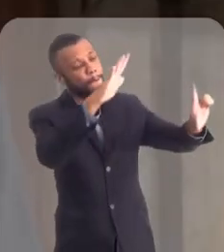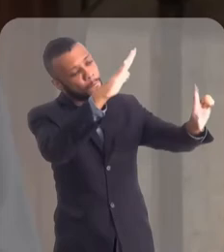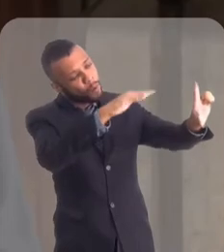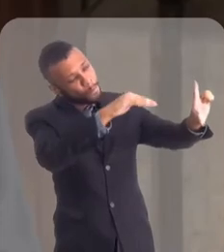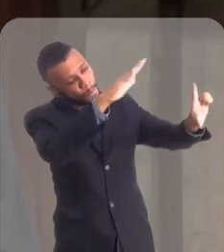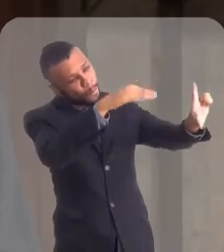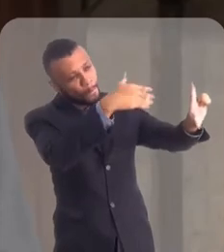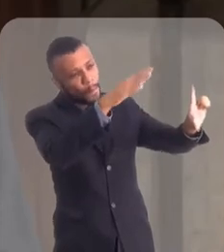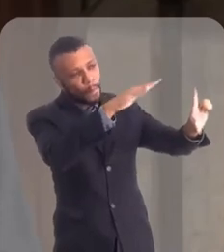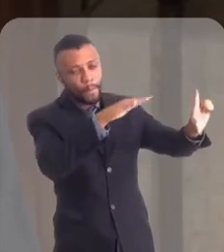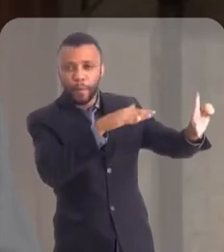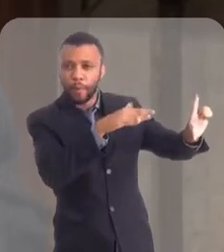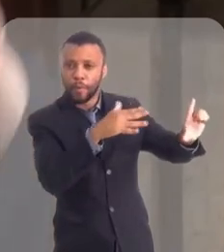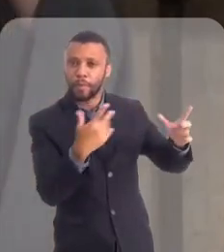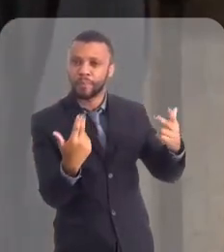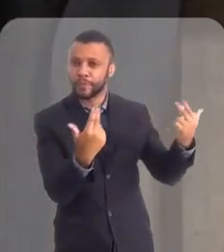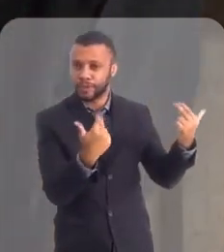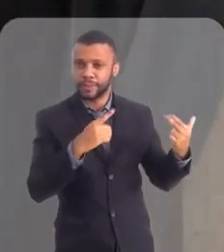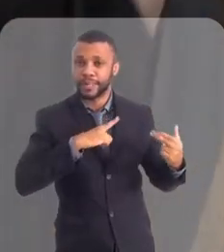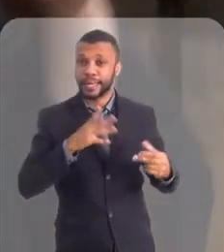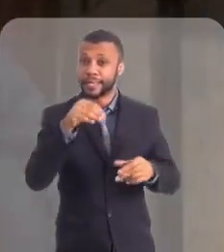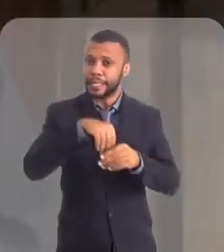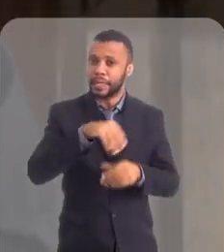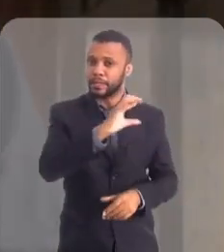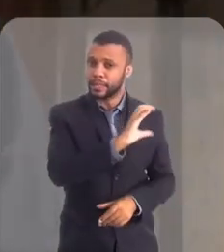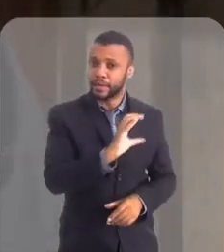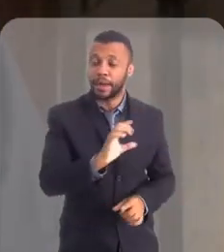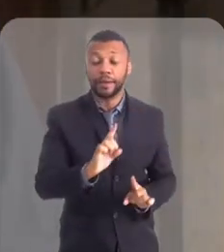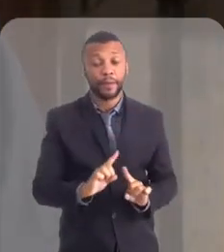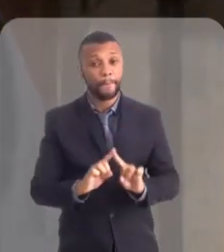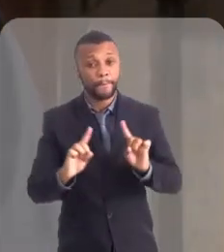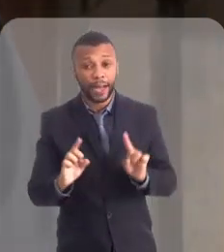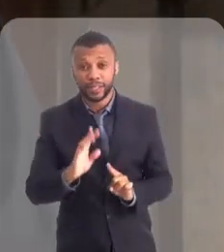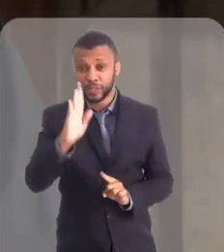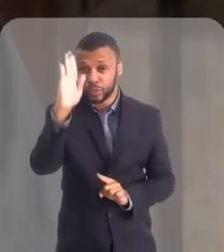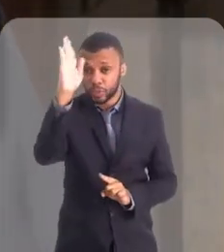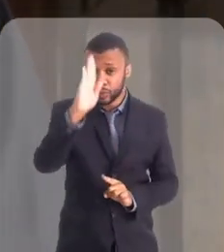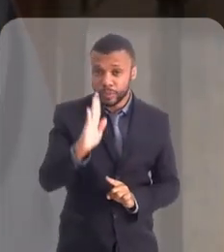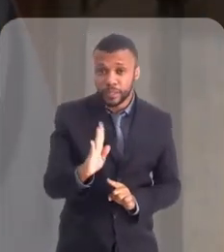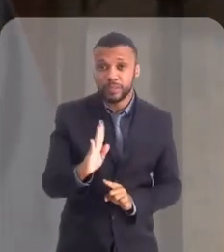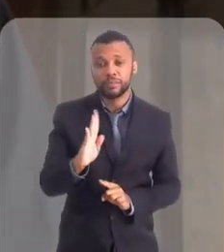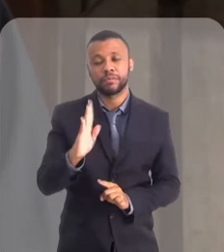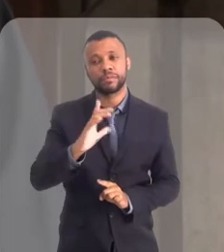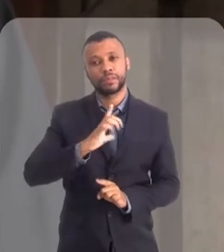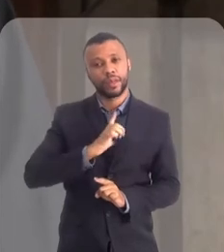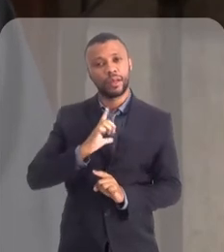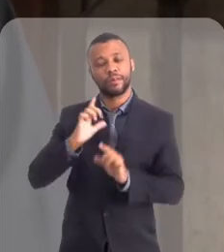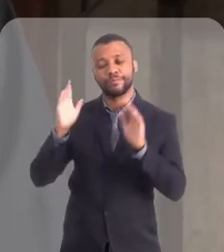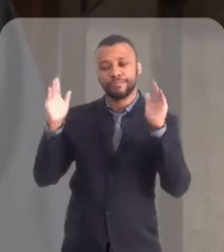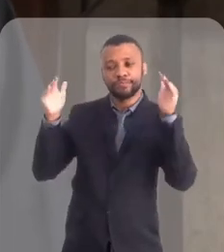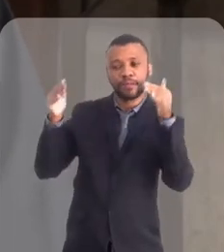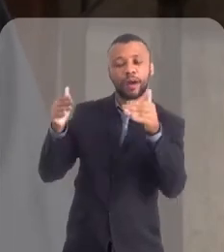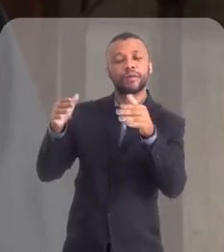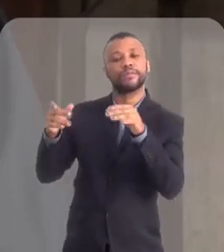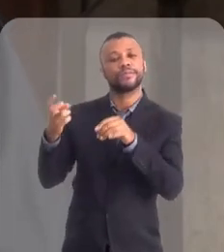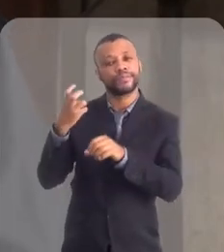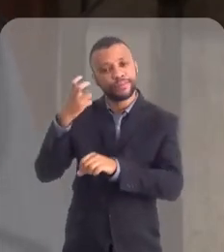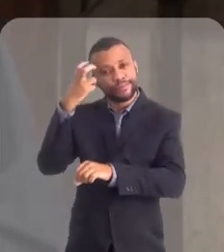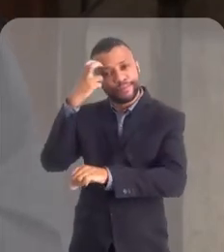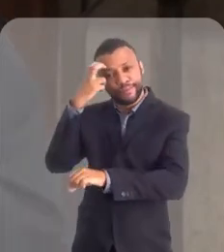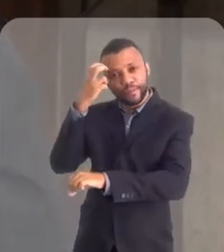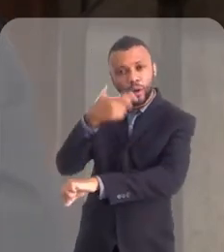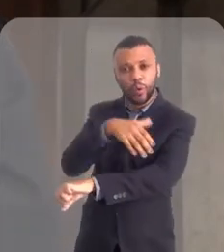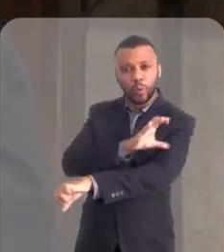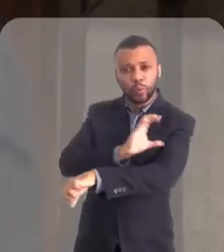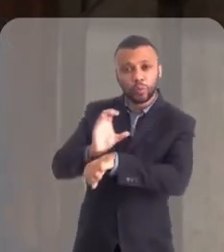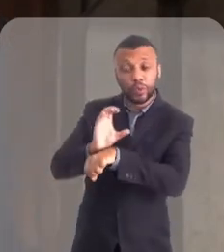as pinturas, que nós chamamos de ícones, como temos aqui na igreja. Porém, no Brasil, por uma questão de inculturação,